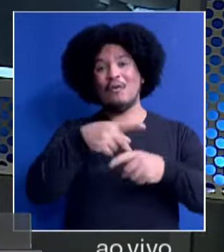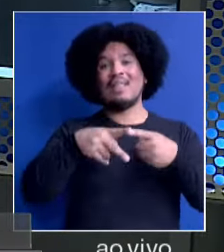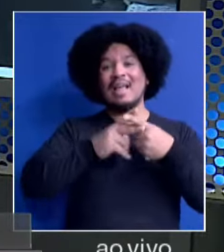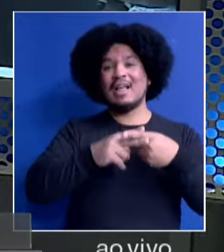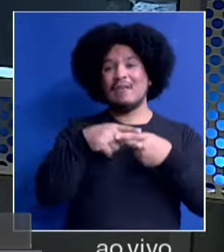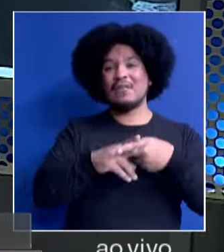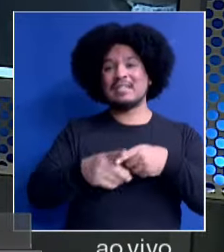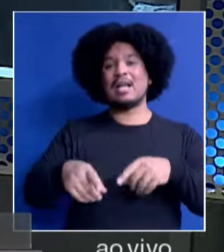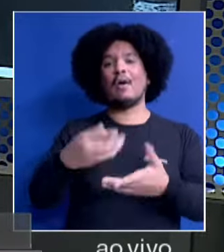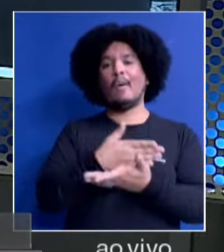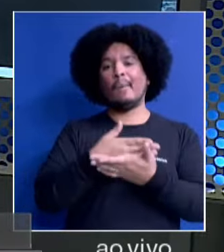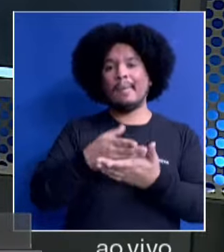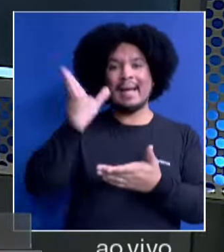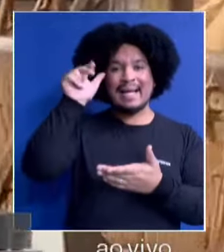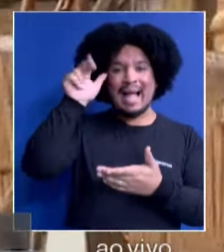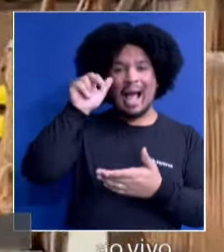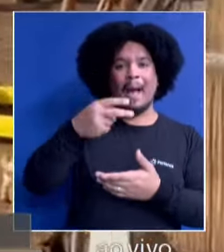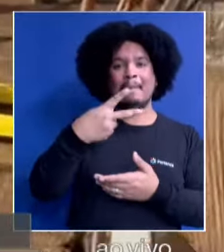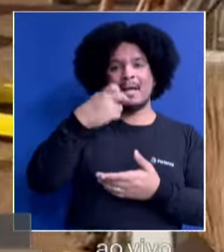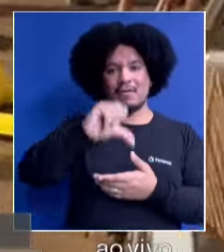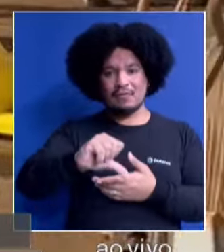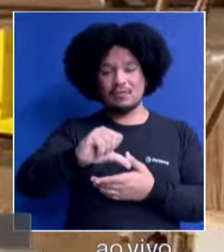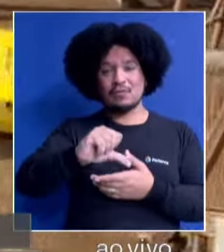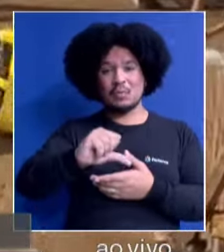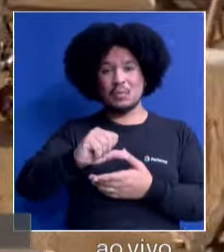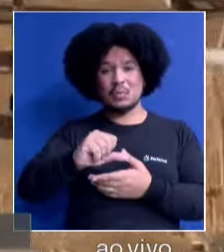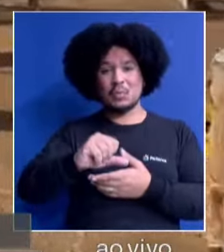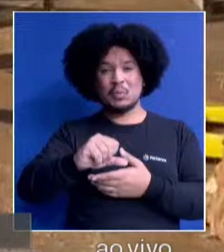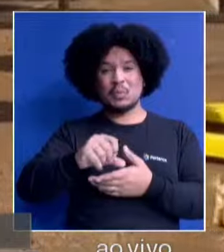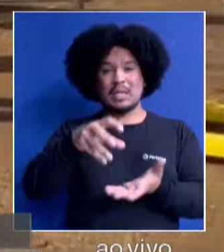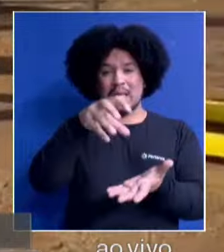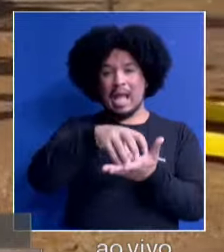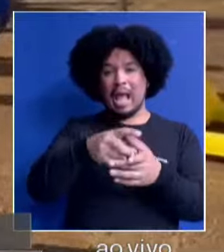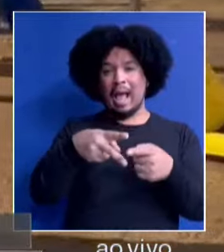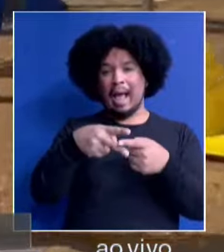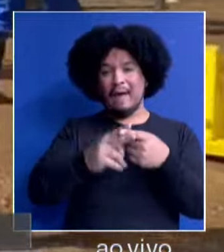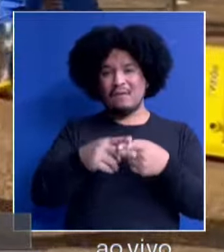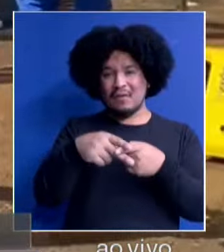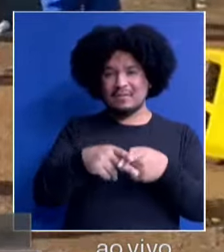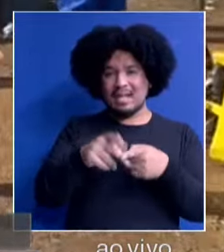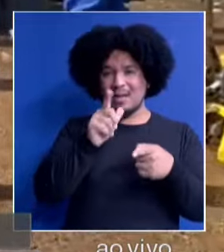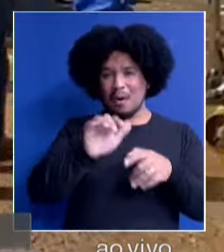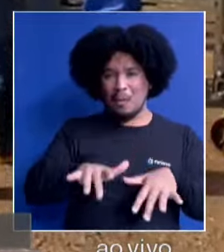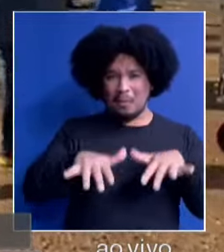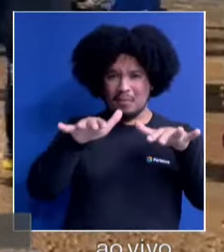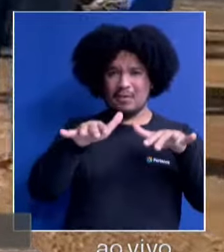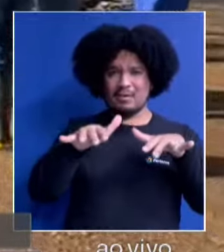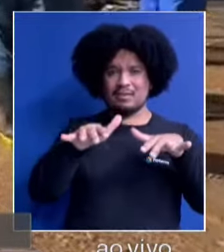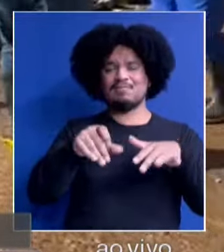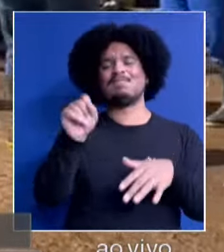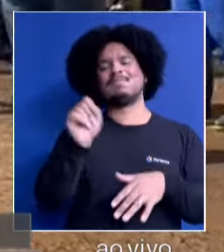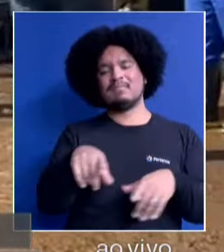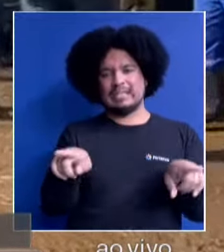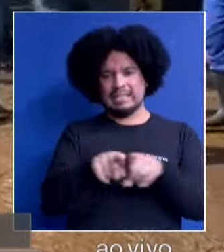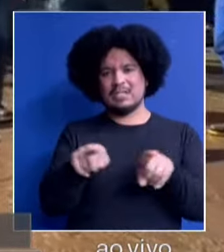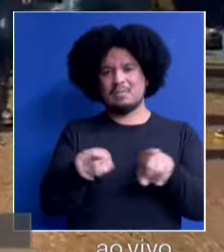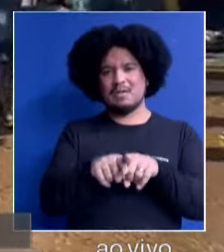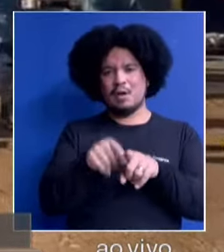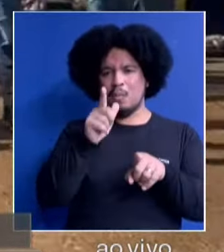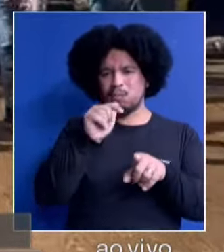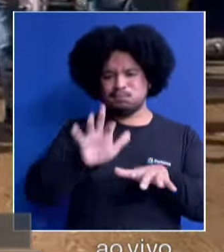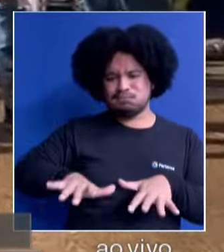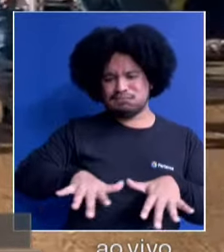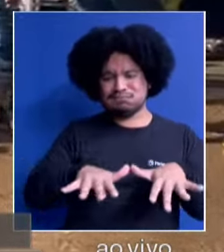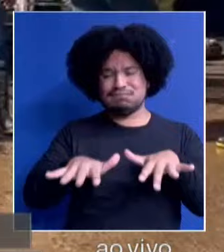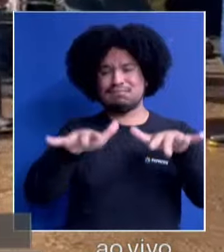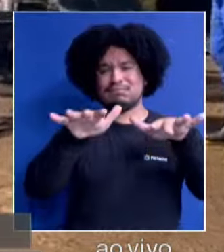abril. Acontece que essa região aqui... E a oficina está submersa? E a oficina ficou submersa. Ficou submersa. Meu o